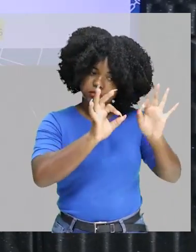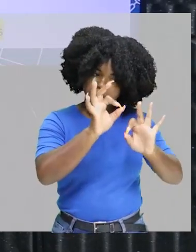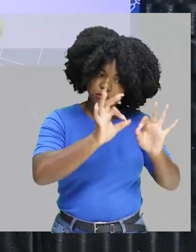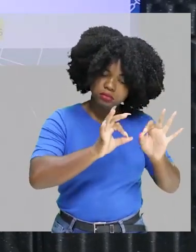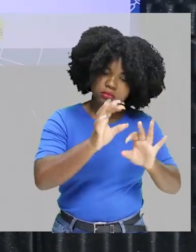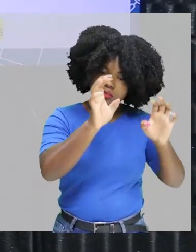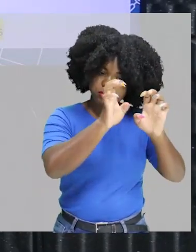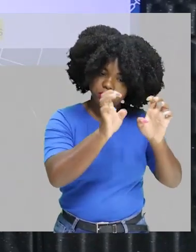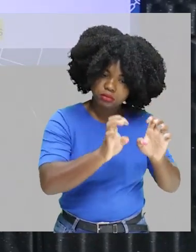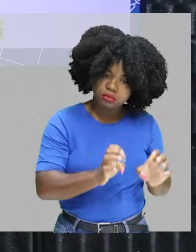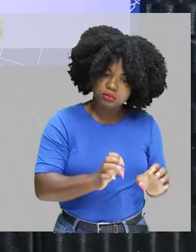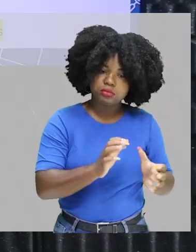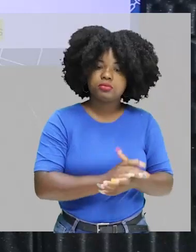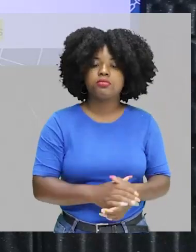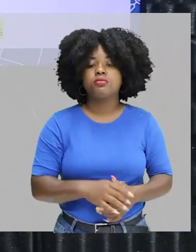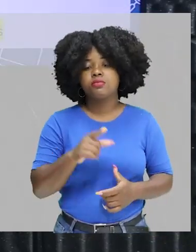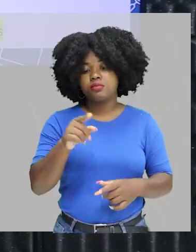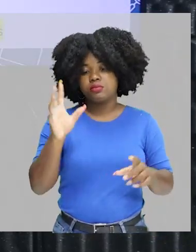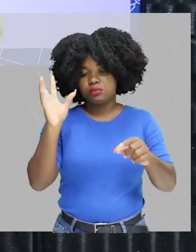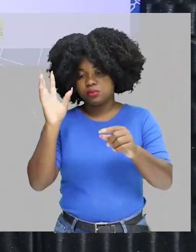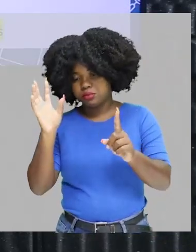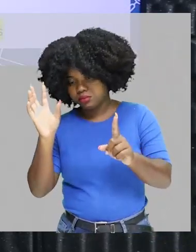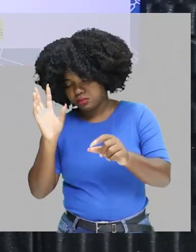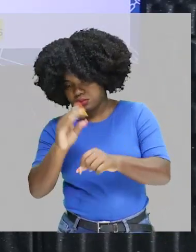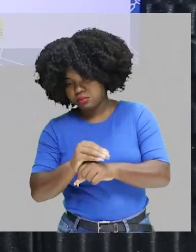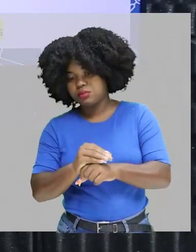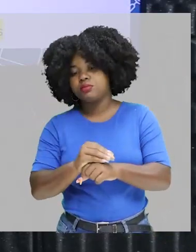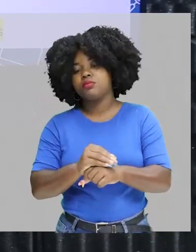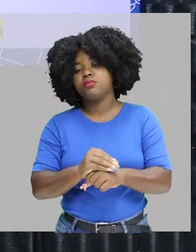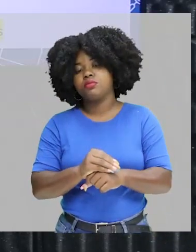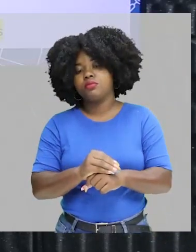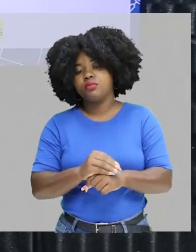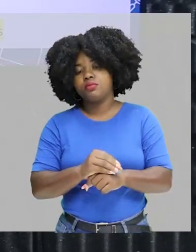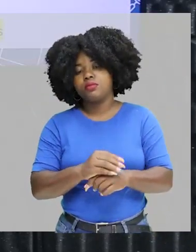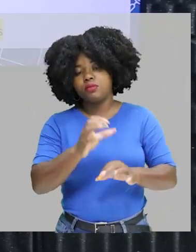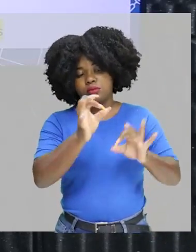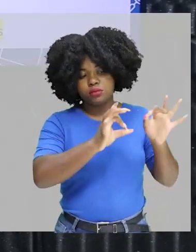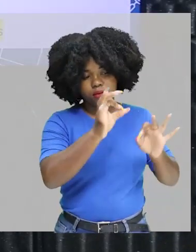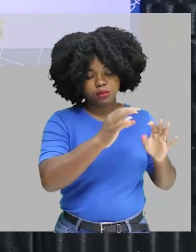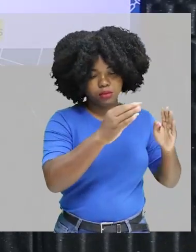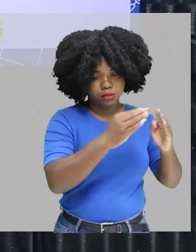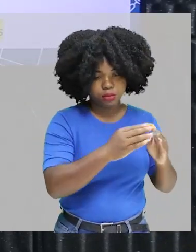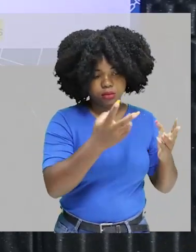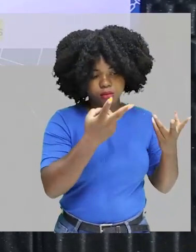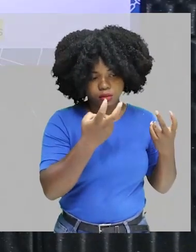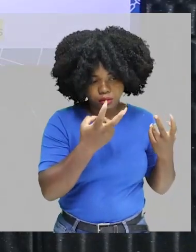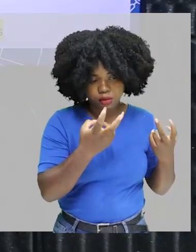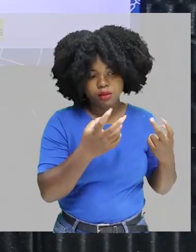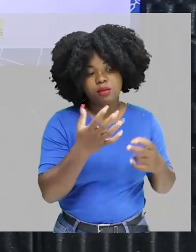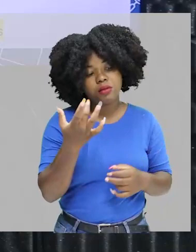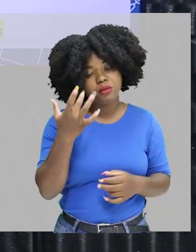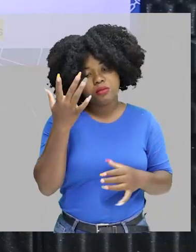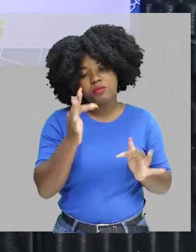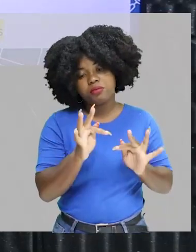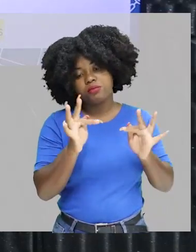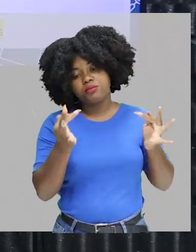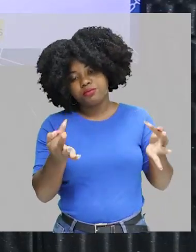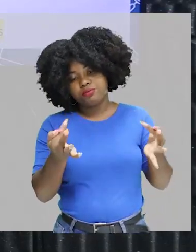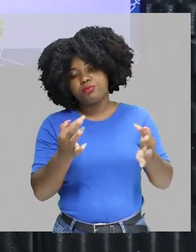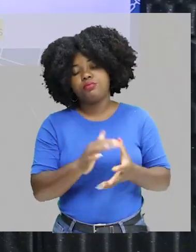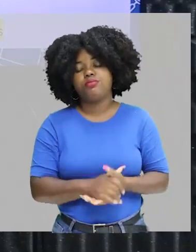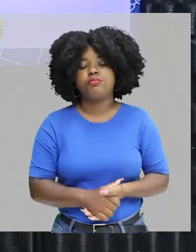ter pintado a tela. Você vai refazer esses cálculos em casa e você vai perceber que é simplesmente